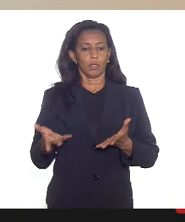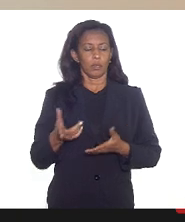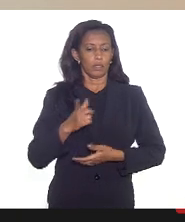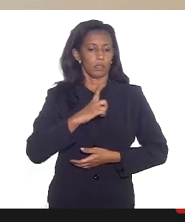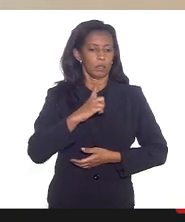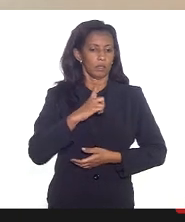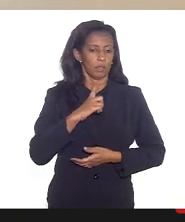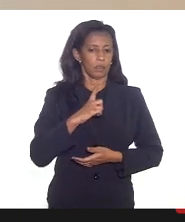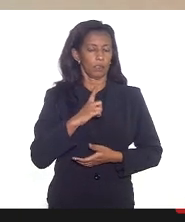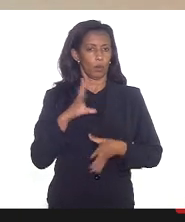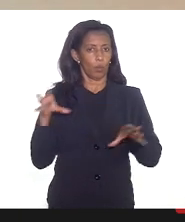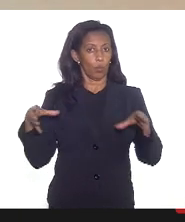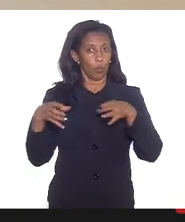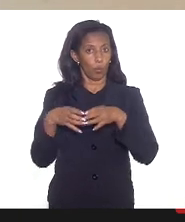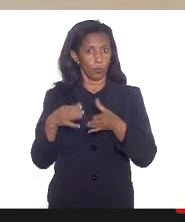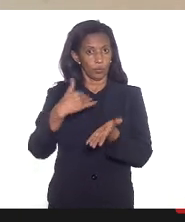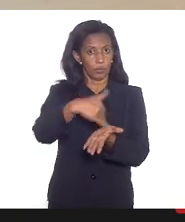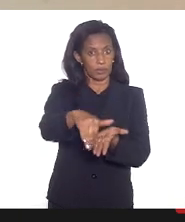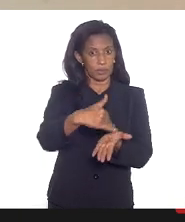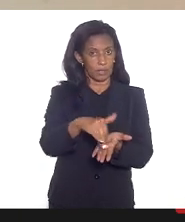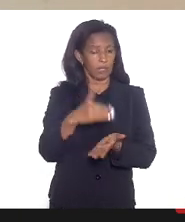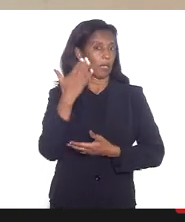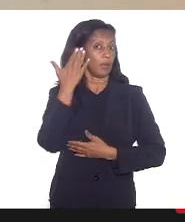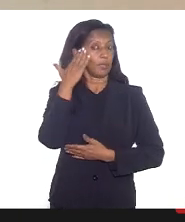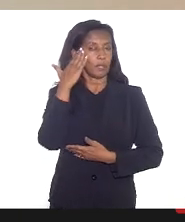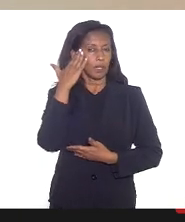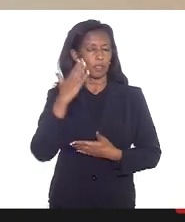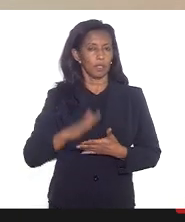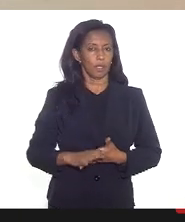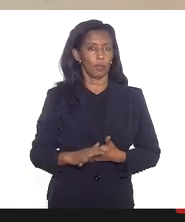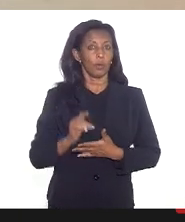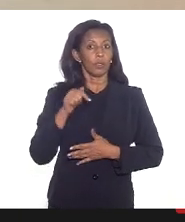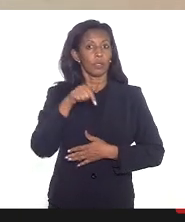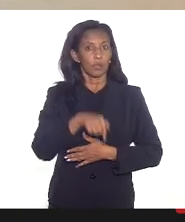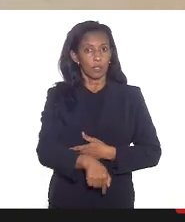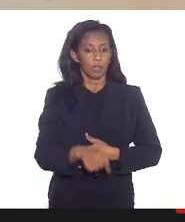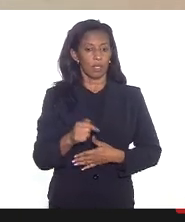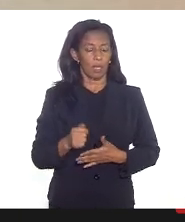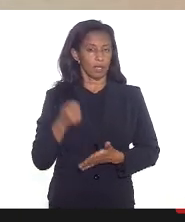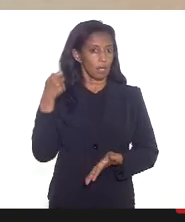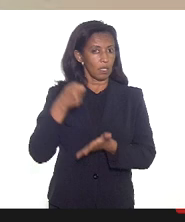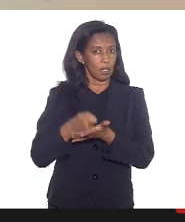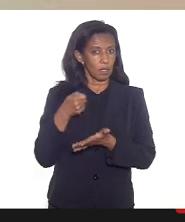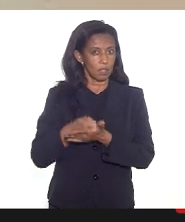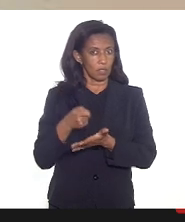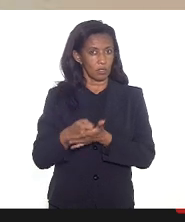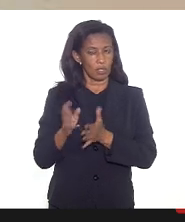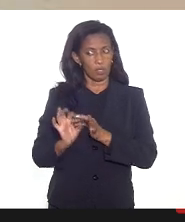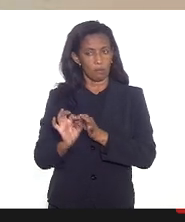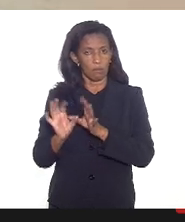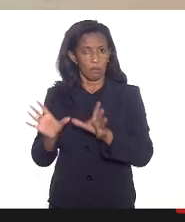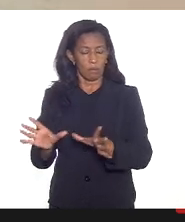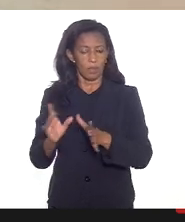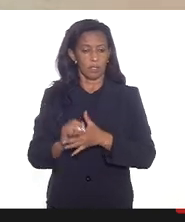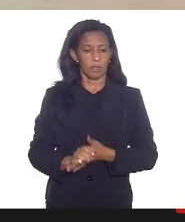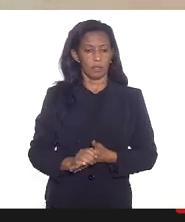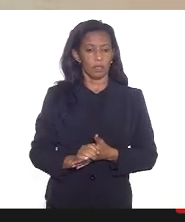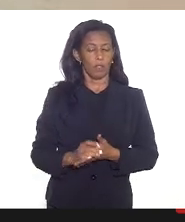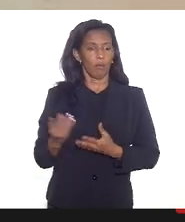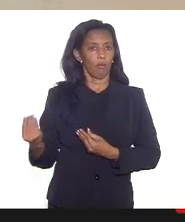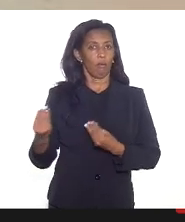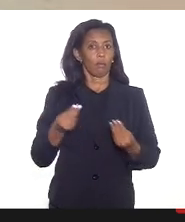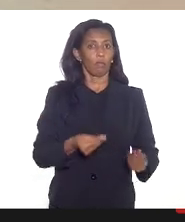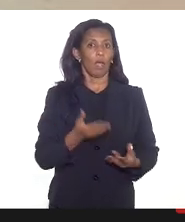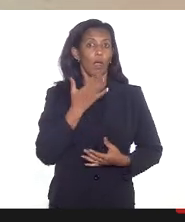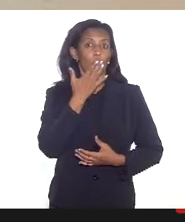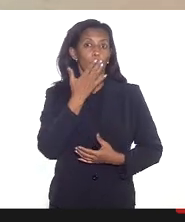o conjunto de secretários também entendeu que esse essa exigência na deliberação é traria